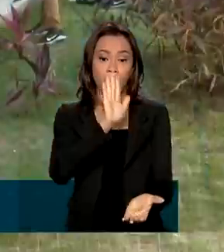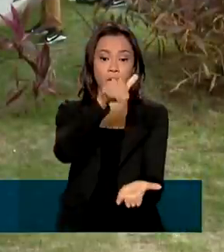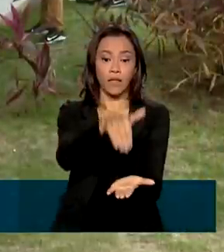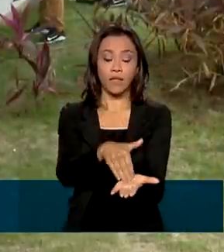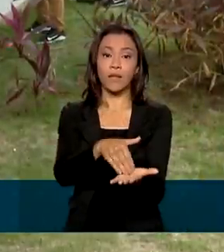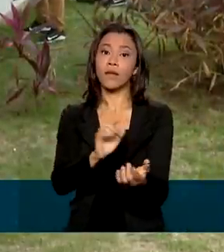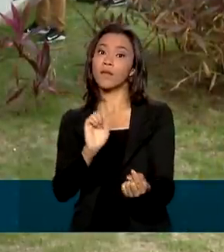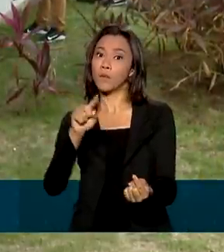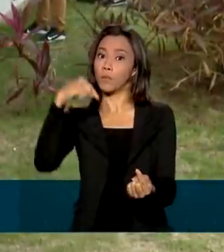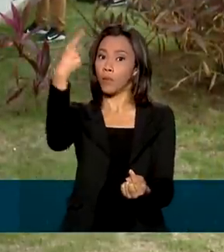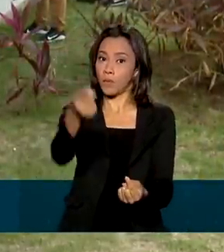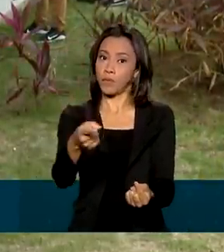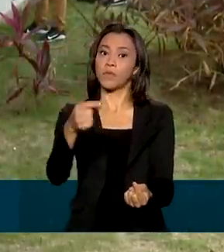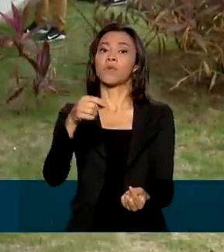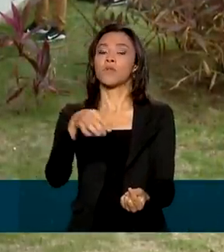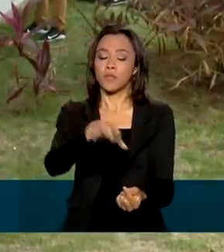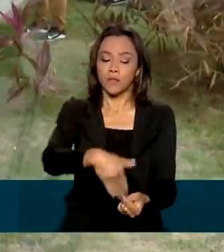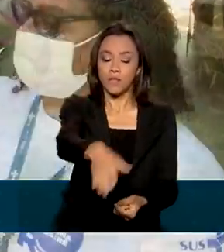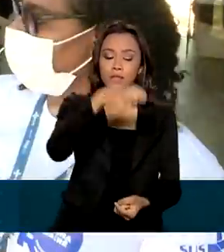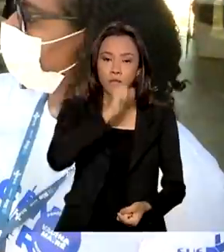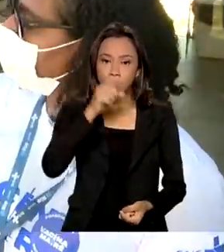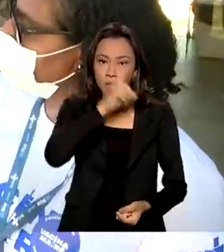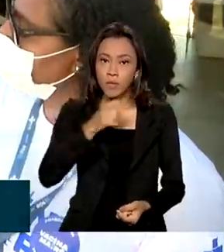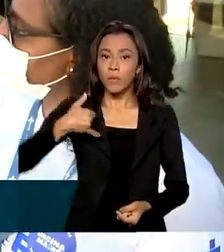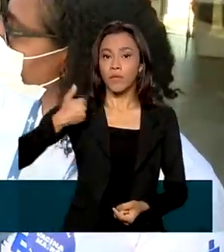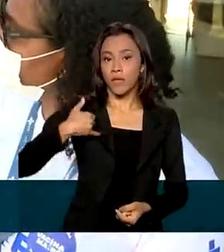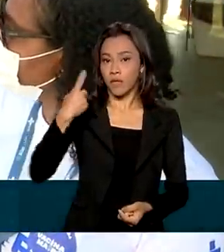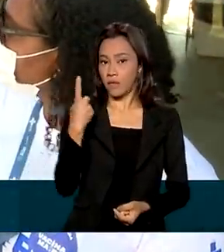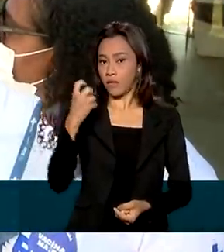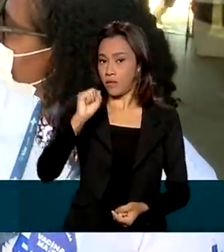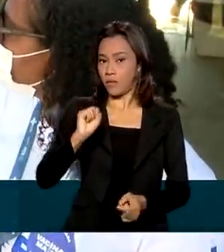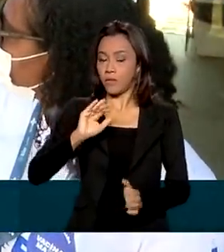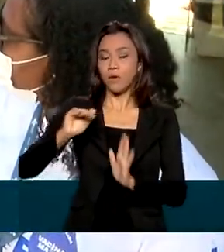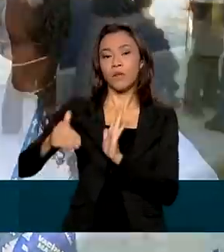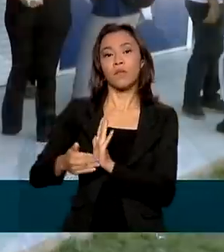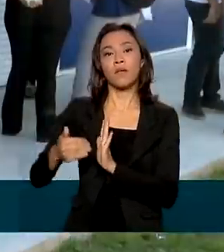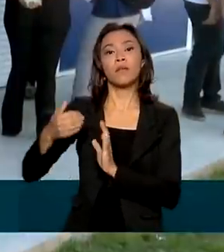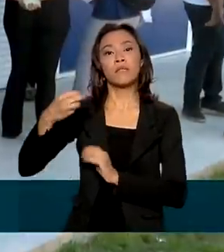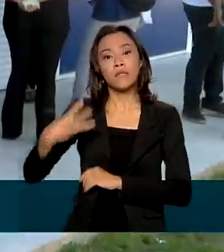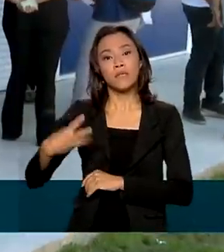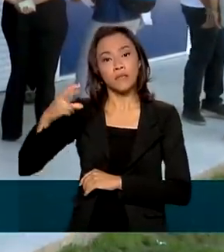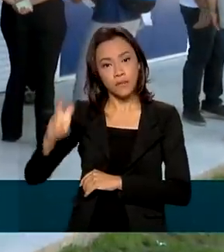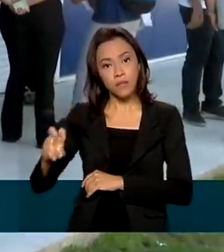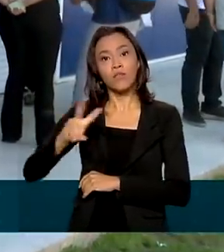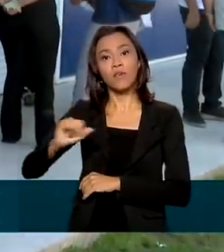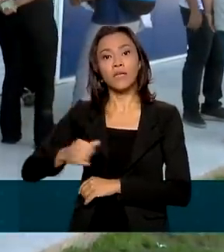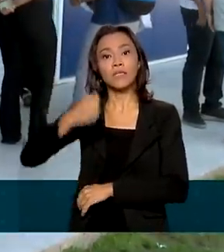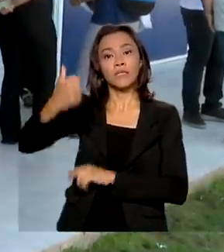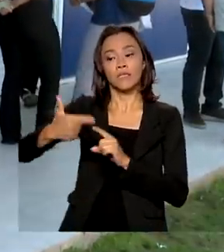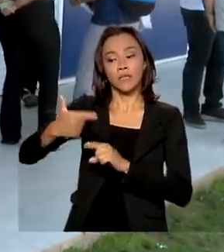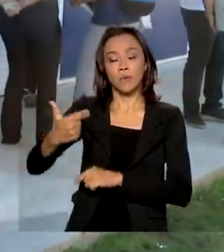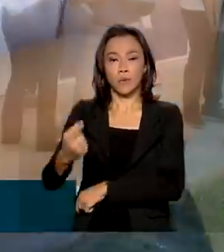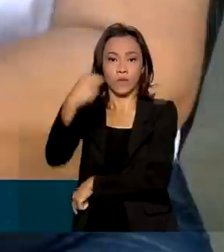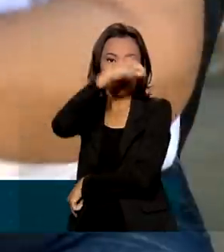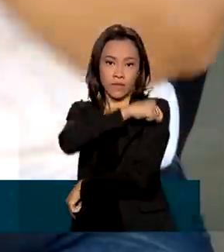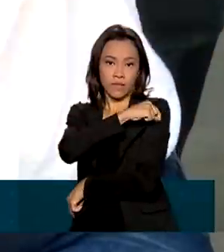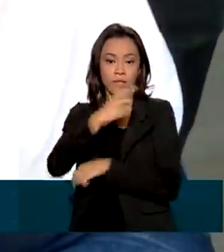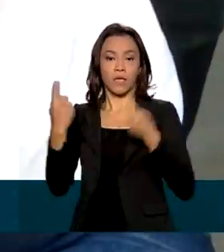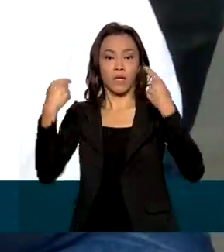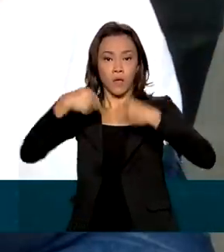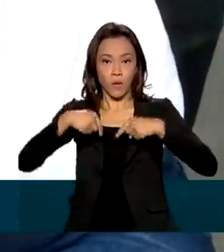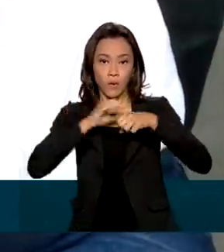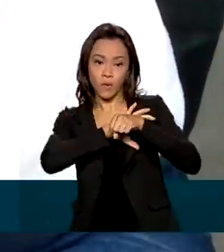mais de 36 mil pessoas com idades entre 18 e 35 anos devem receber a segunda dose da vacina contra o